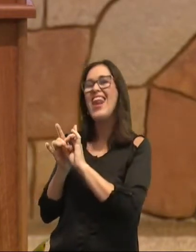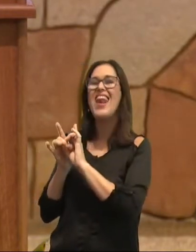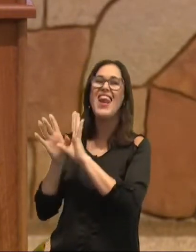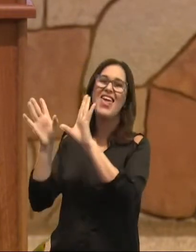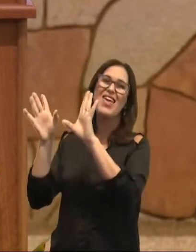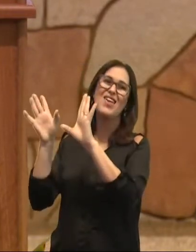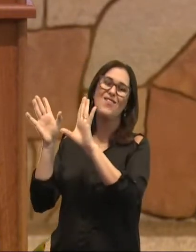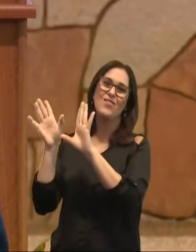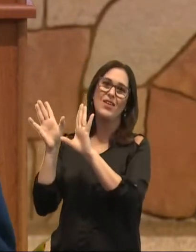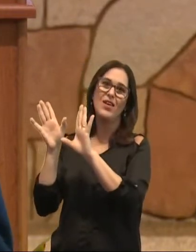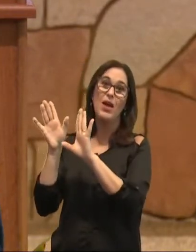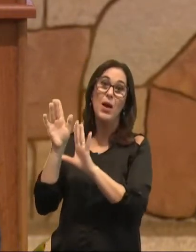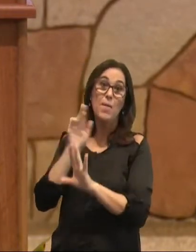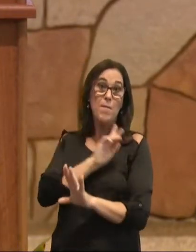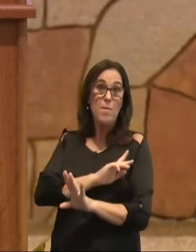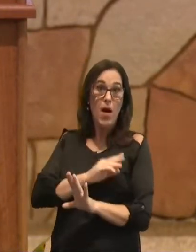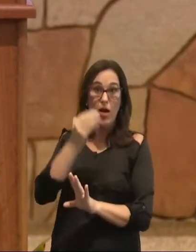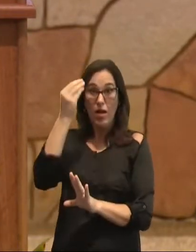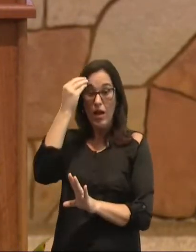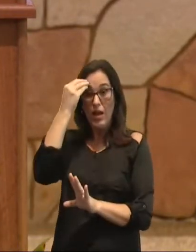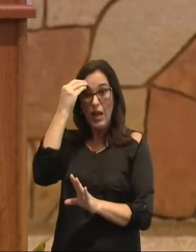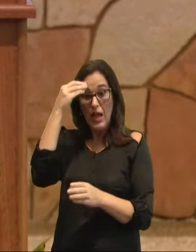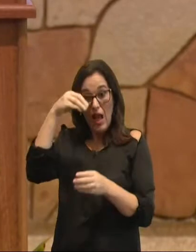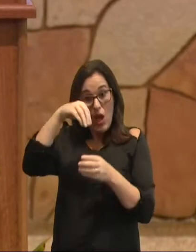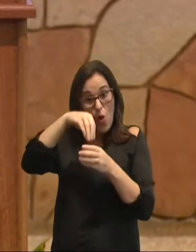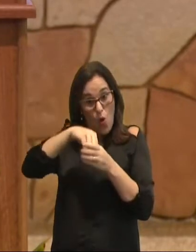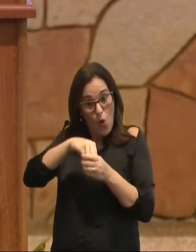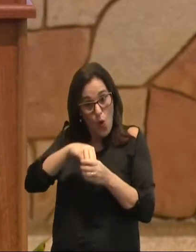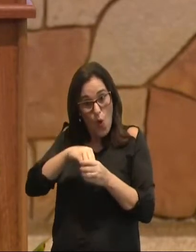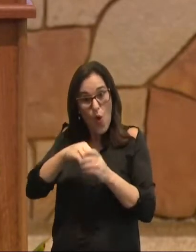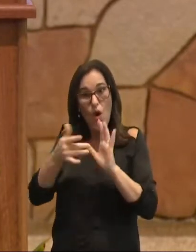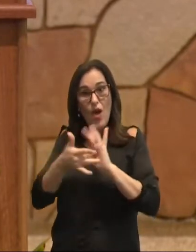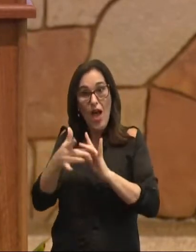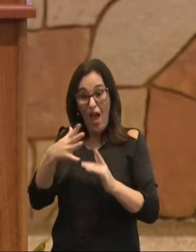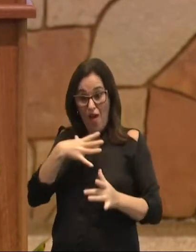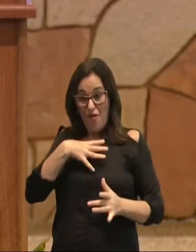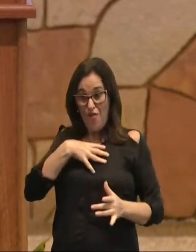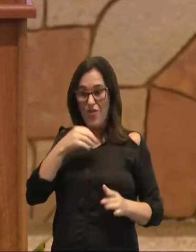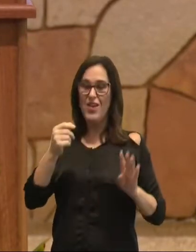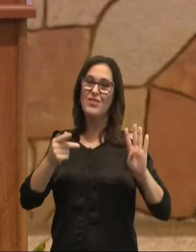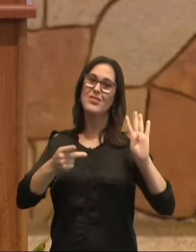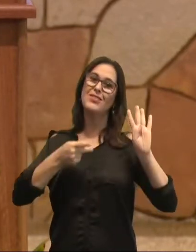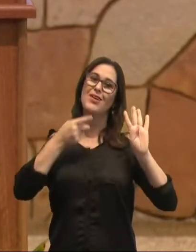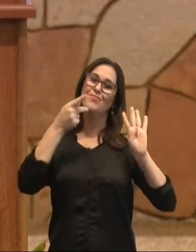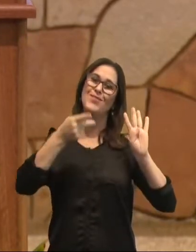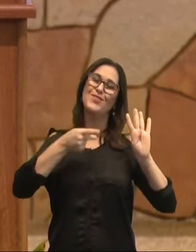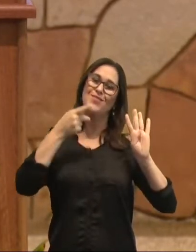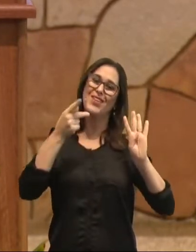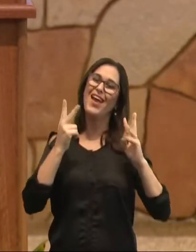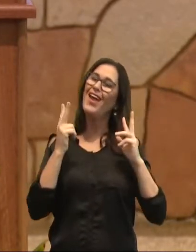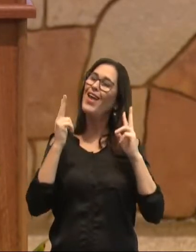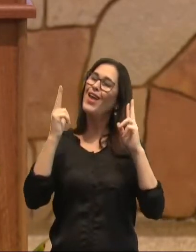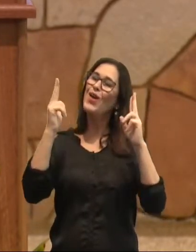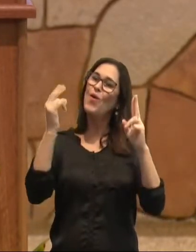que eles compreendessem, que em Cristo, eles eram, filhos da promessa, de igual modo, meus irmãos, e nós